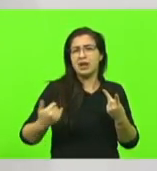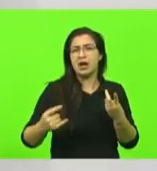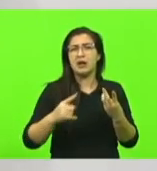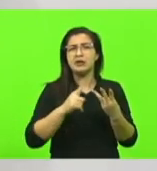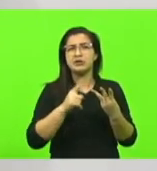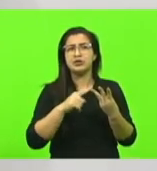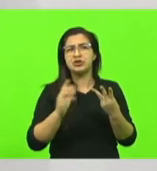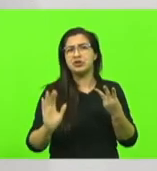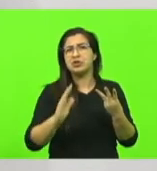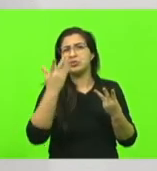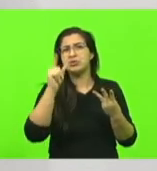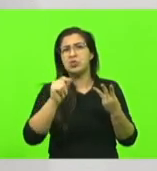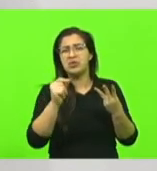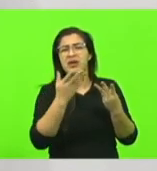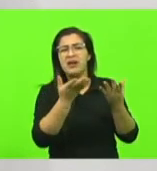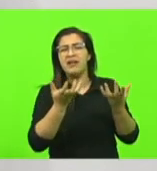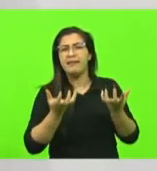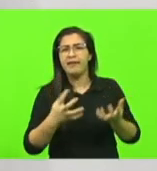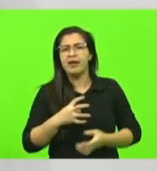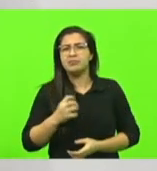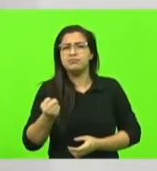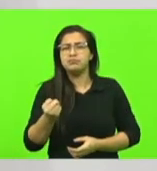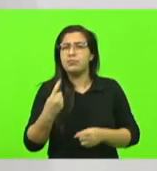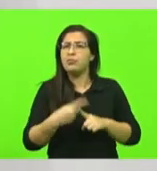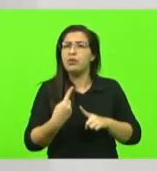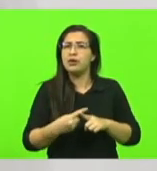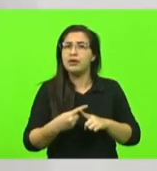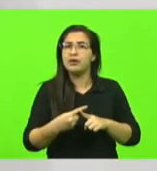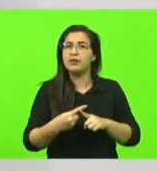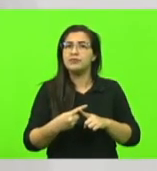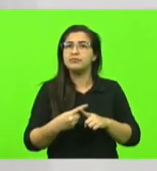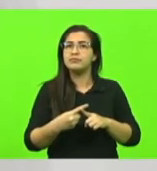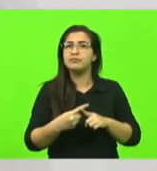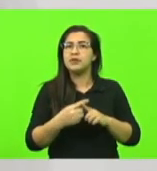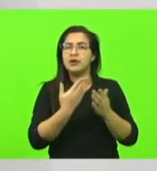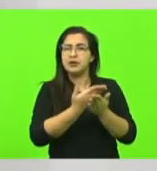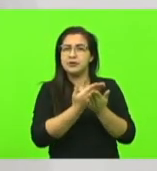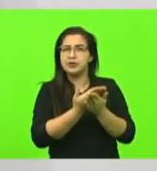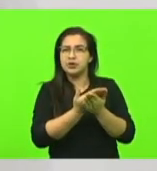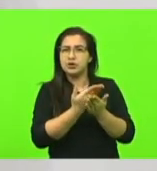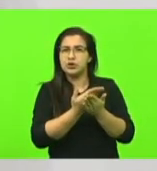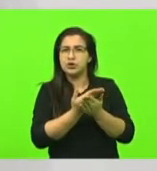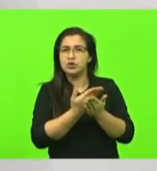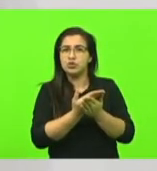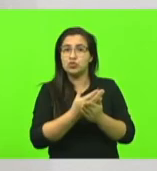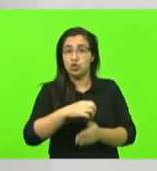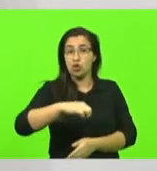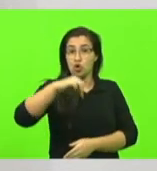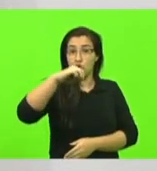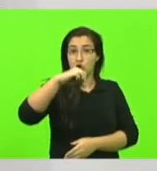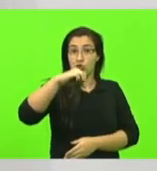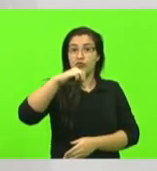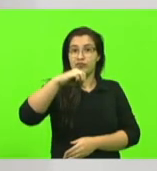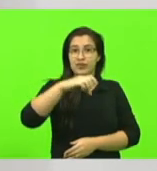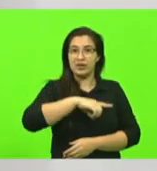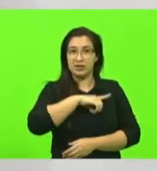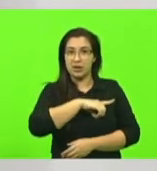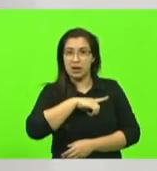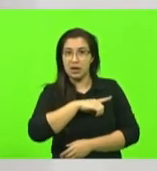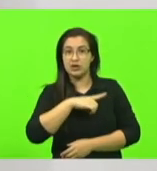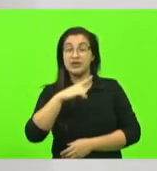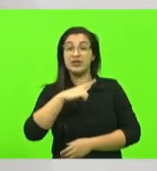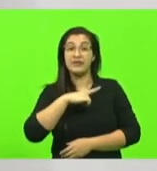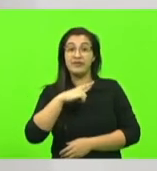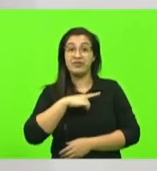a pessoa ao suicídio em cinco anos em nove comarcas lá nós tínhamos tido